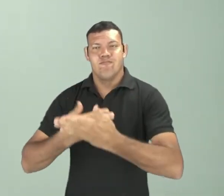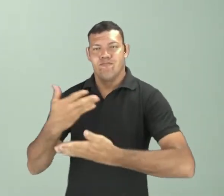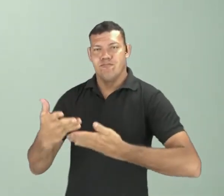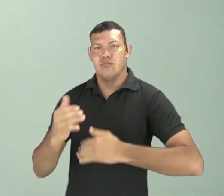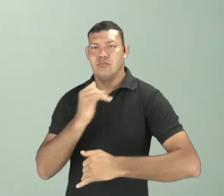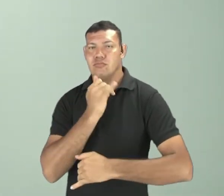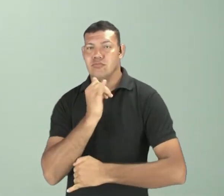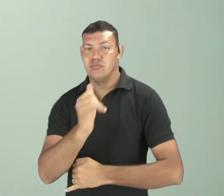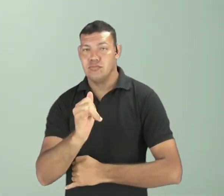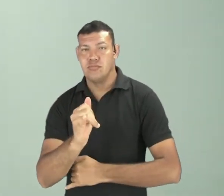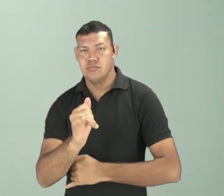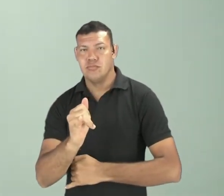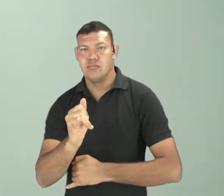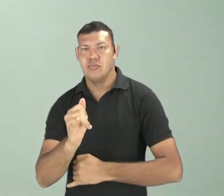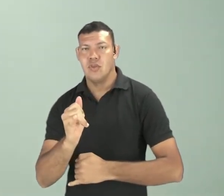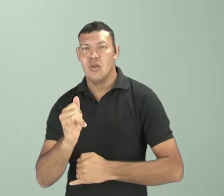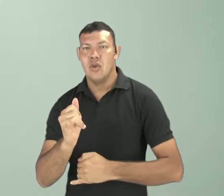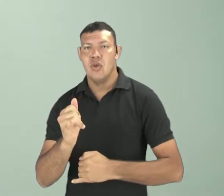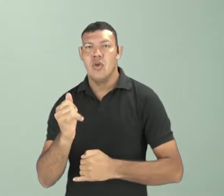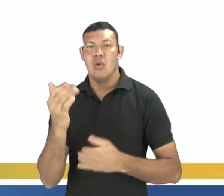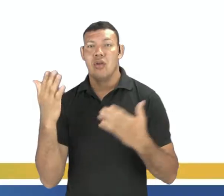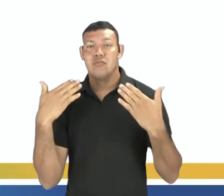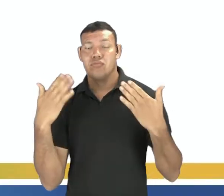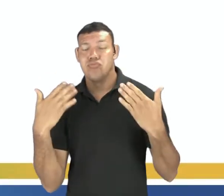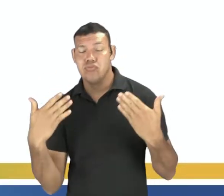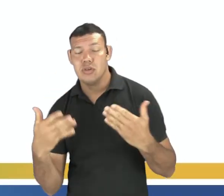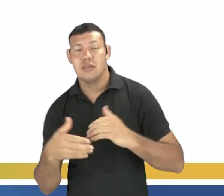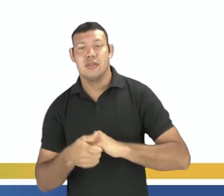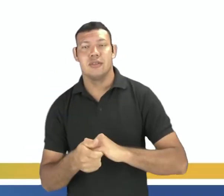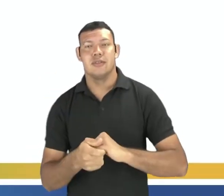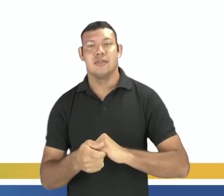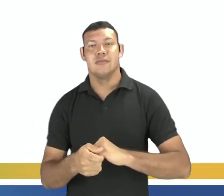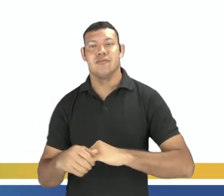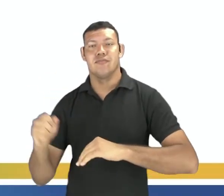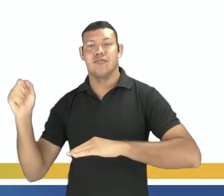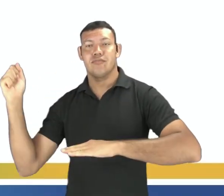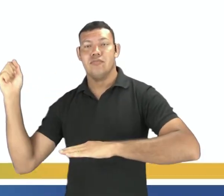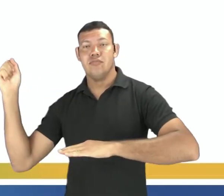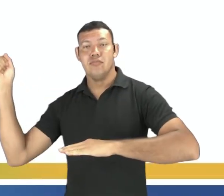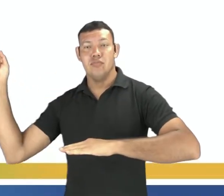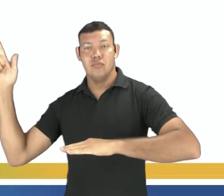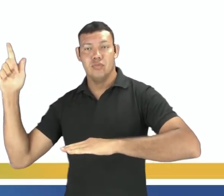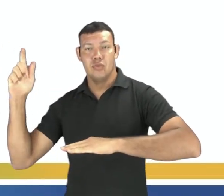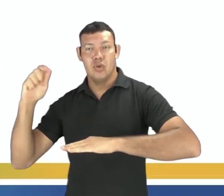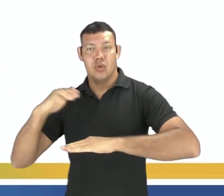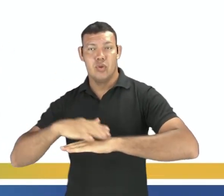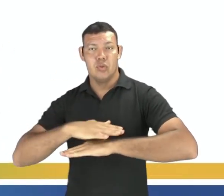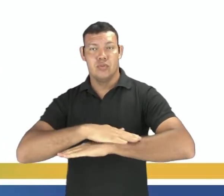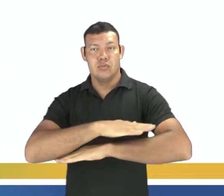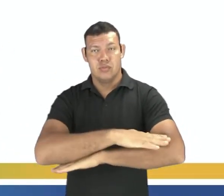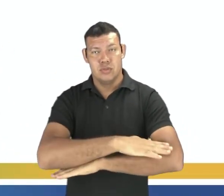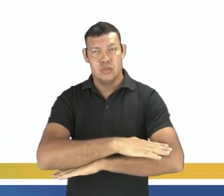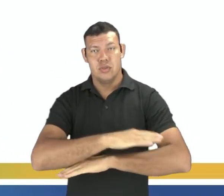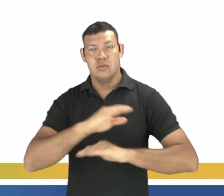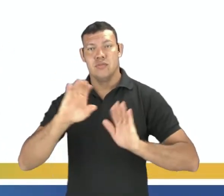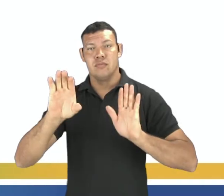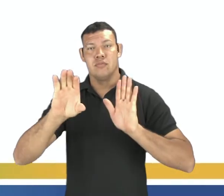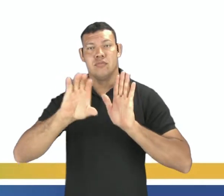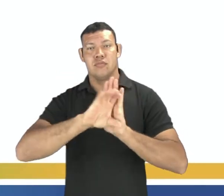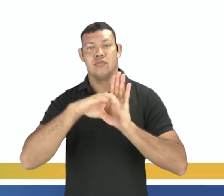na forma de calor que são elas o processo de condução, de convecção e de radiação.